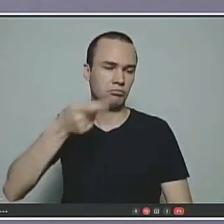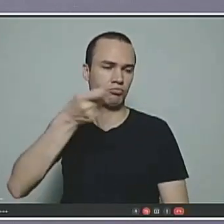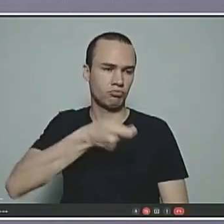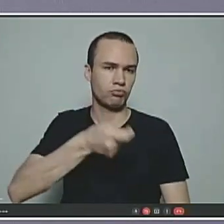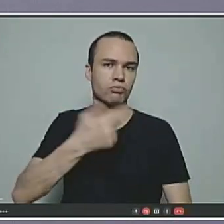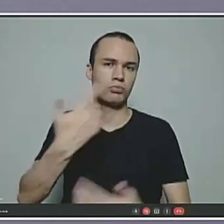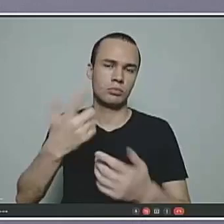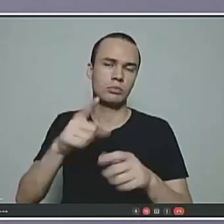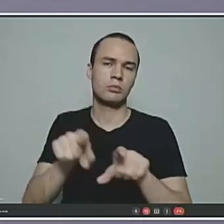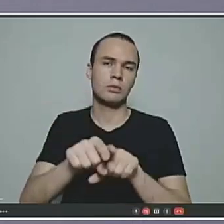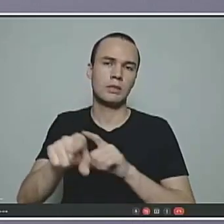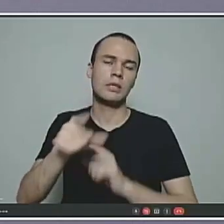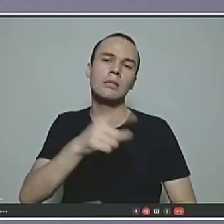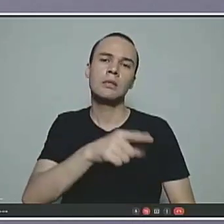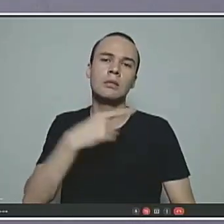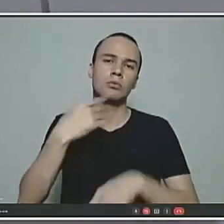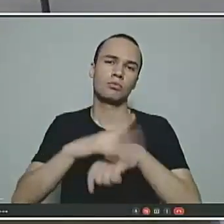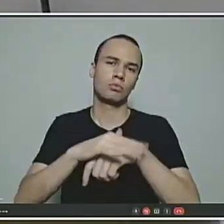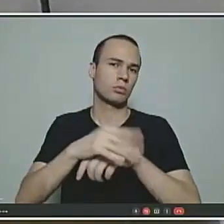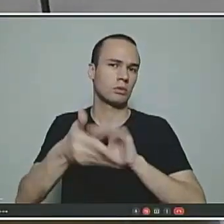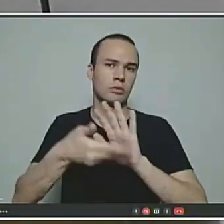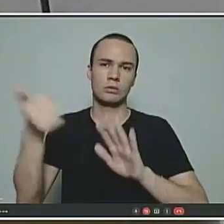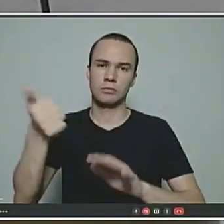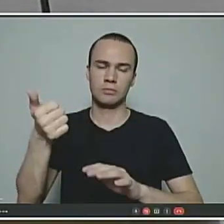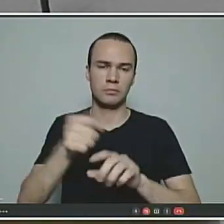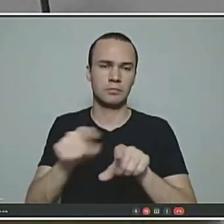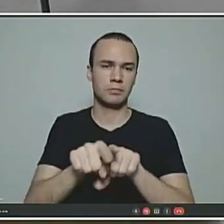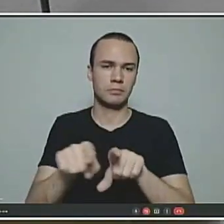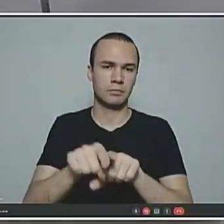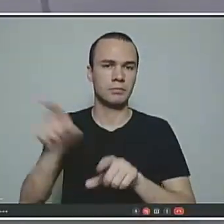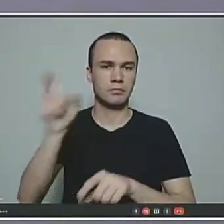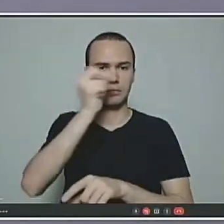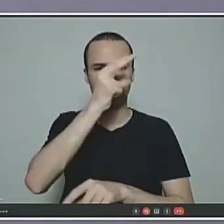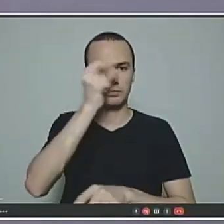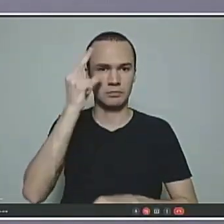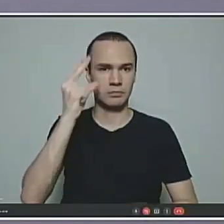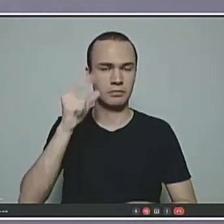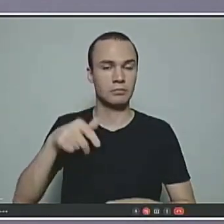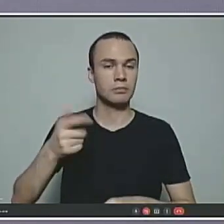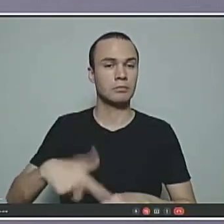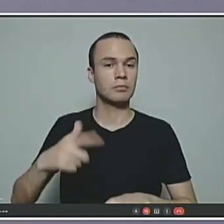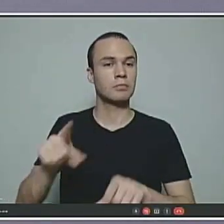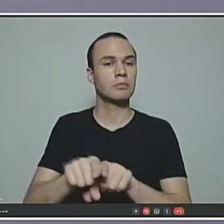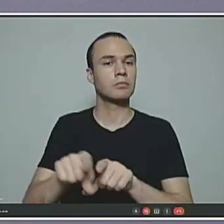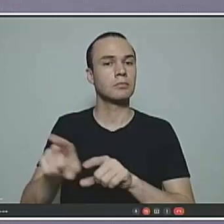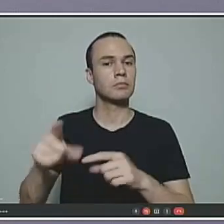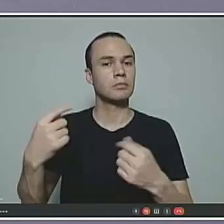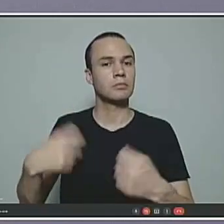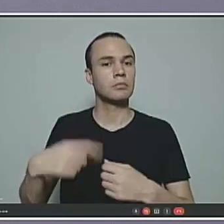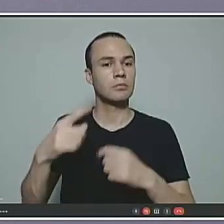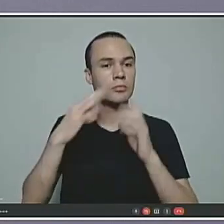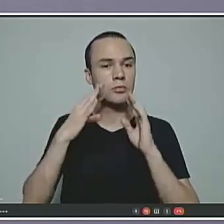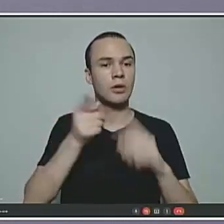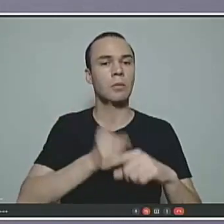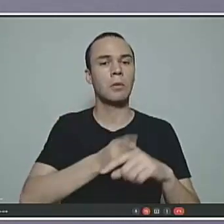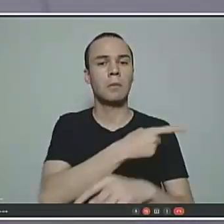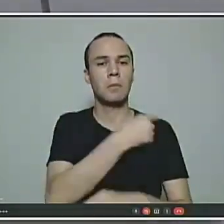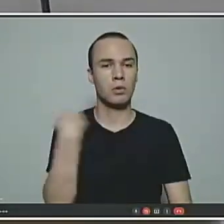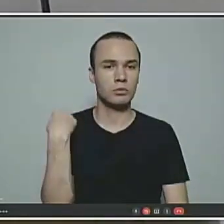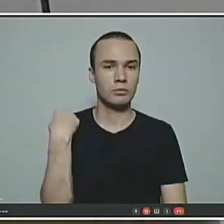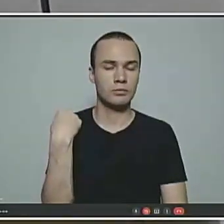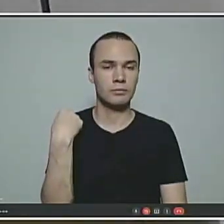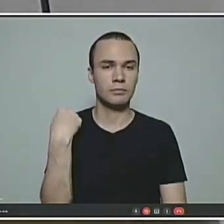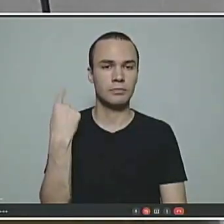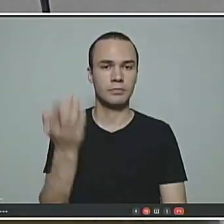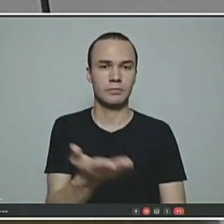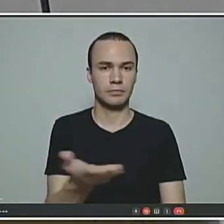auxílio-doença saiu daqui do fundo, foi para a Prefeitura, e quanto ao dependente, nós temos a pensão por morte e o auxílio-recusão. O